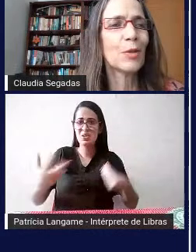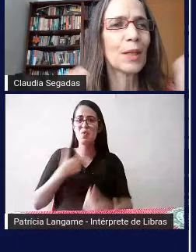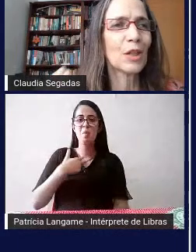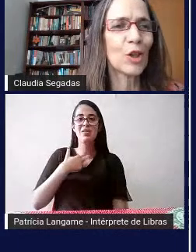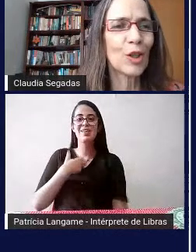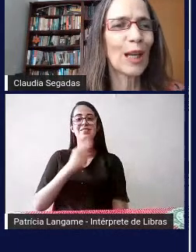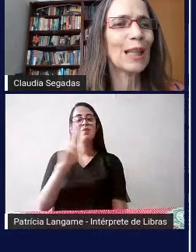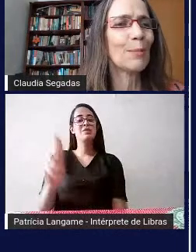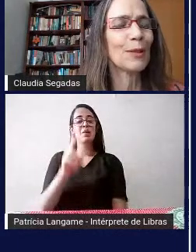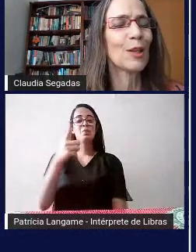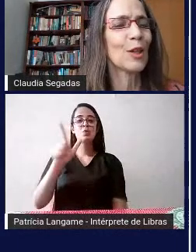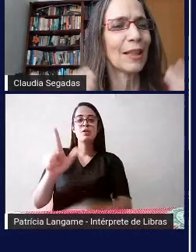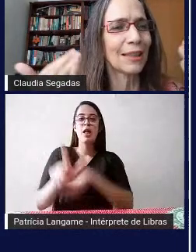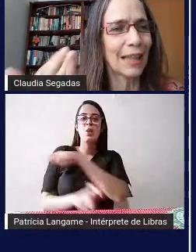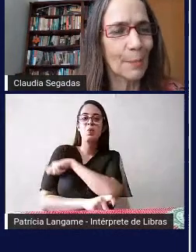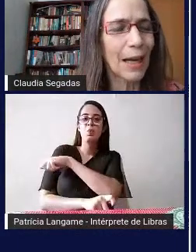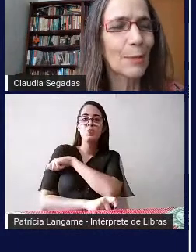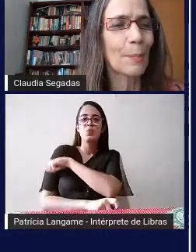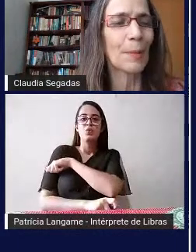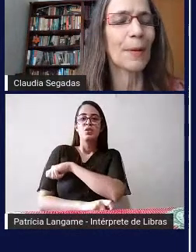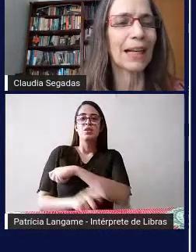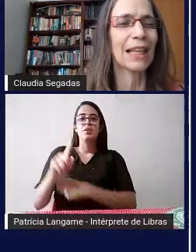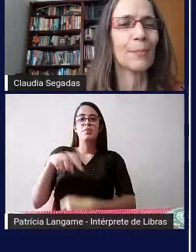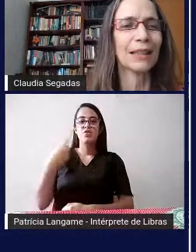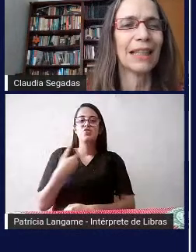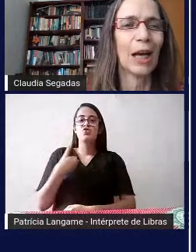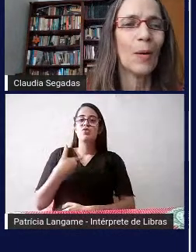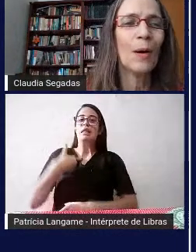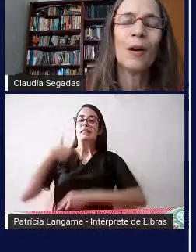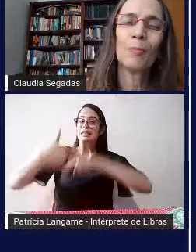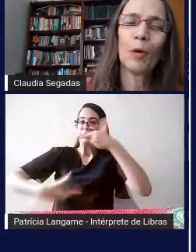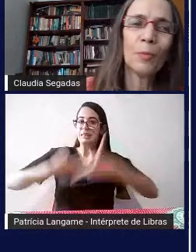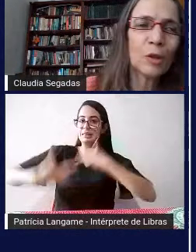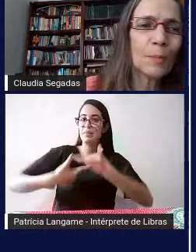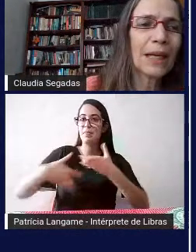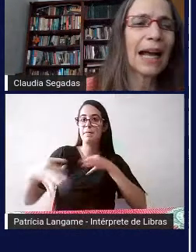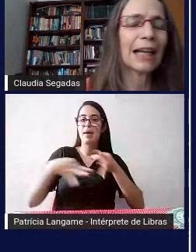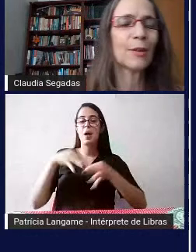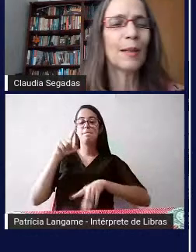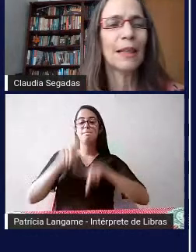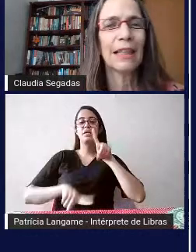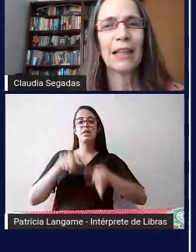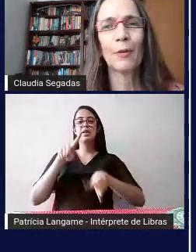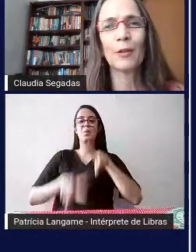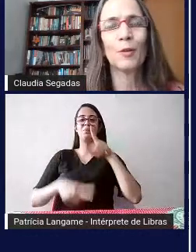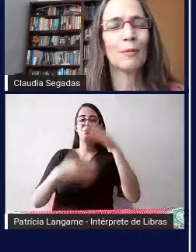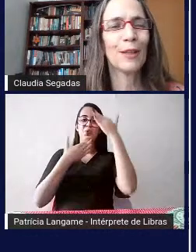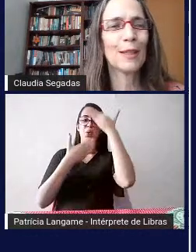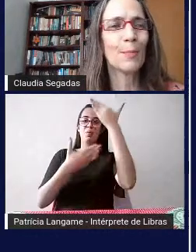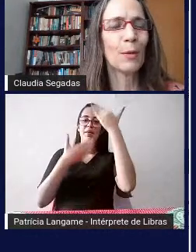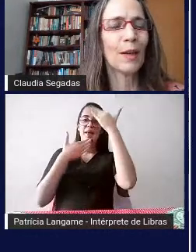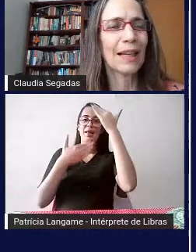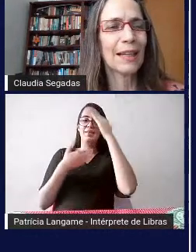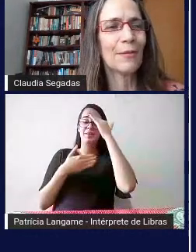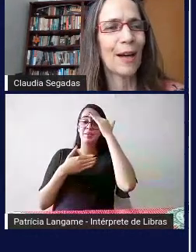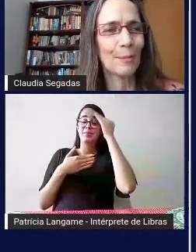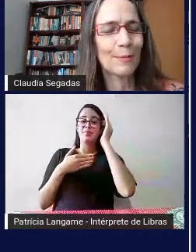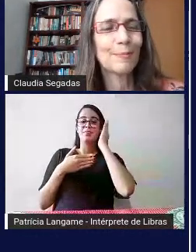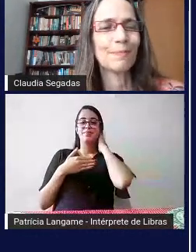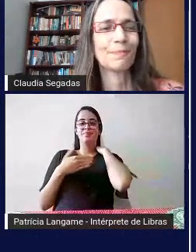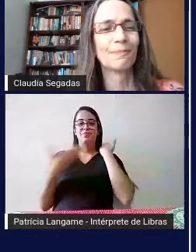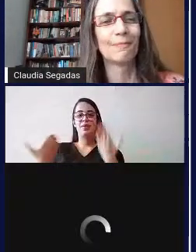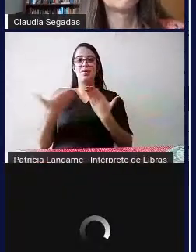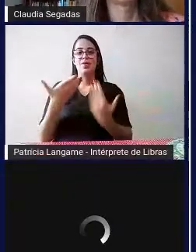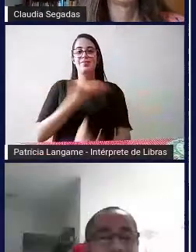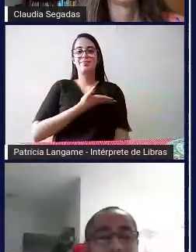e não é isso que a gente quer depois da gente ter trabalho para preparar aquele material bom muito obrigado agora eu dou a vez ao meu colega aí